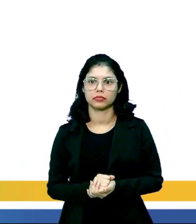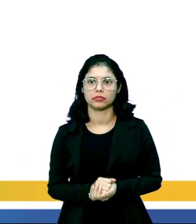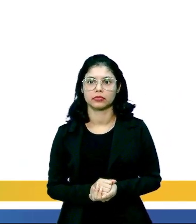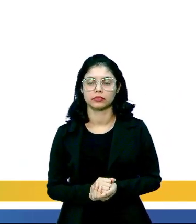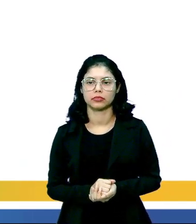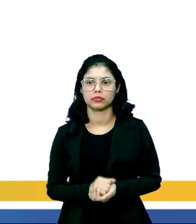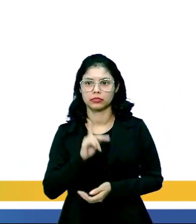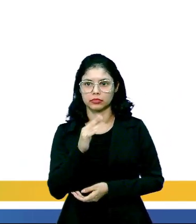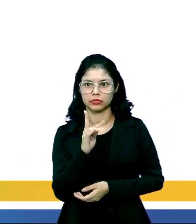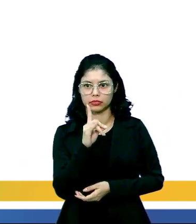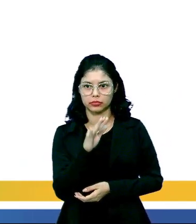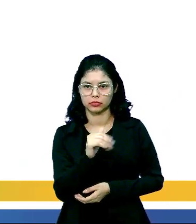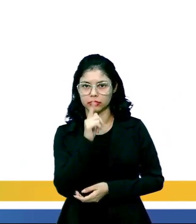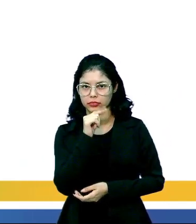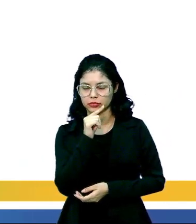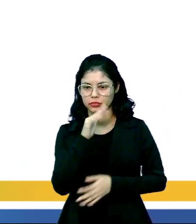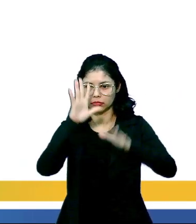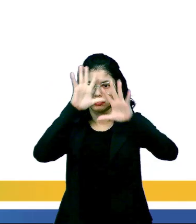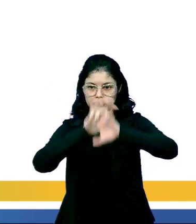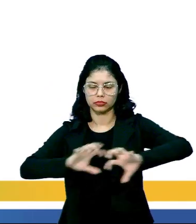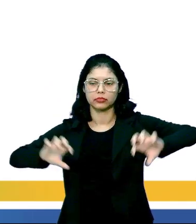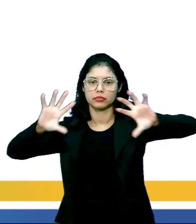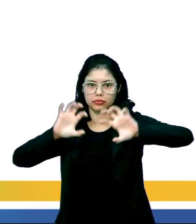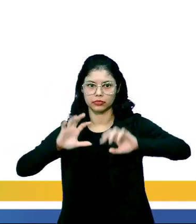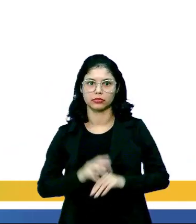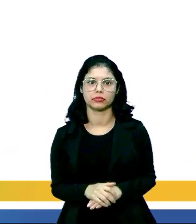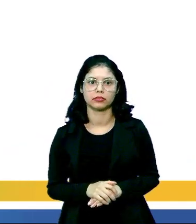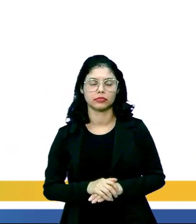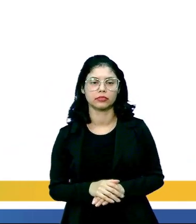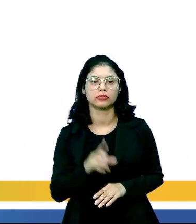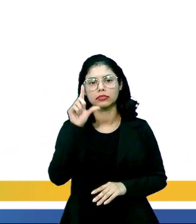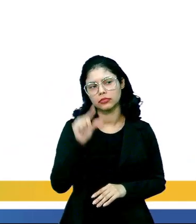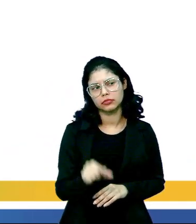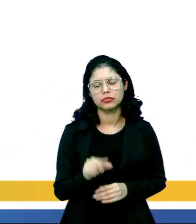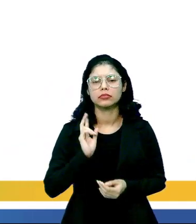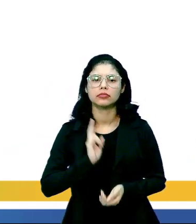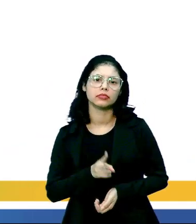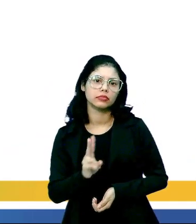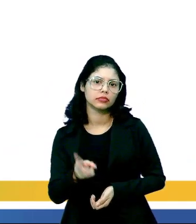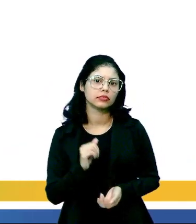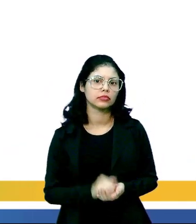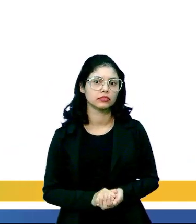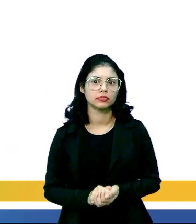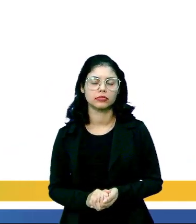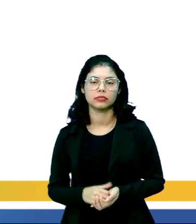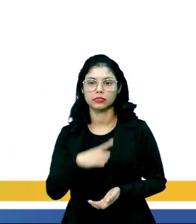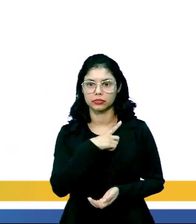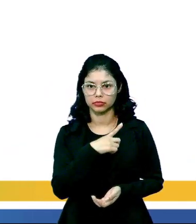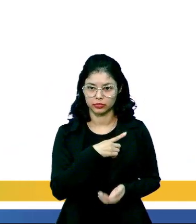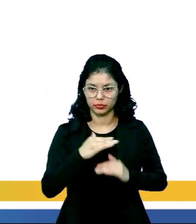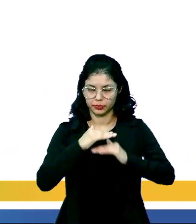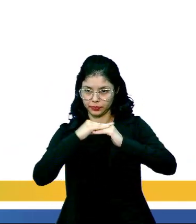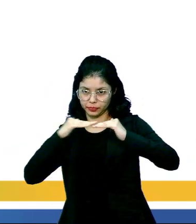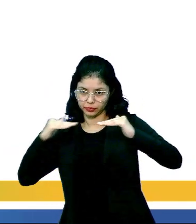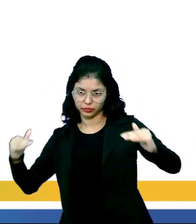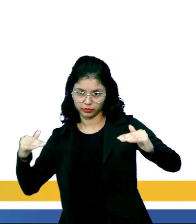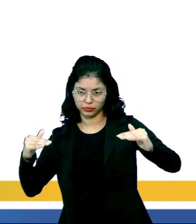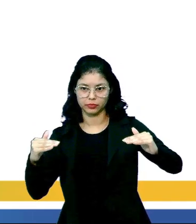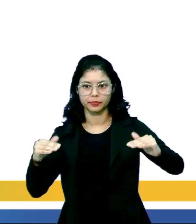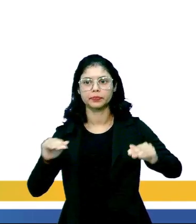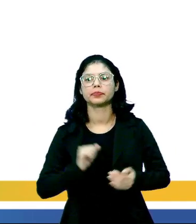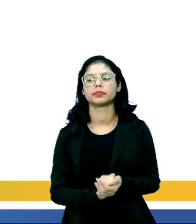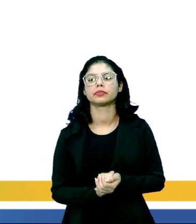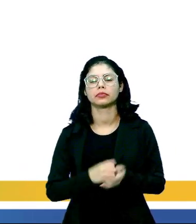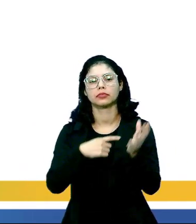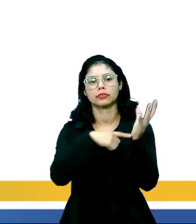da planta em relação à sua demanda hídrica e gasosa. A baixa densidade de estômatos e a sua disposição